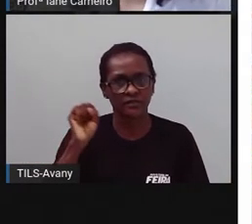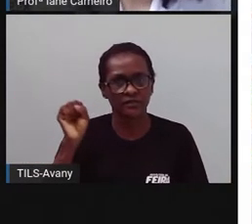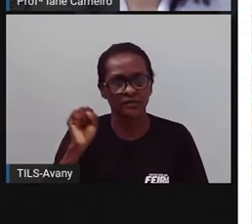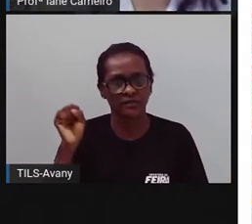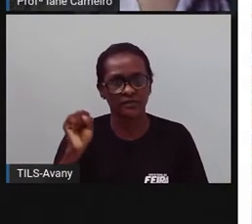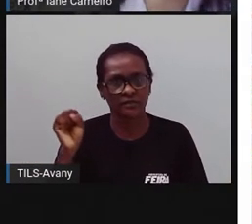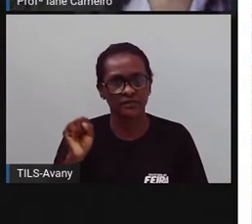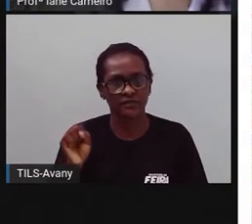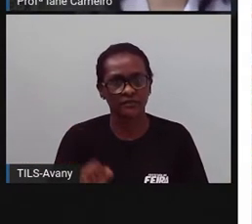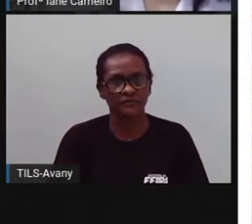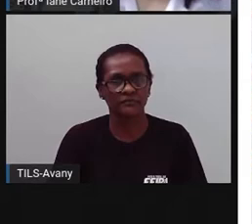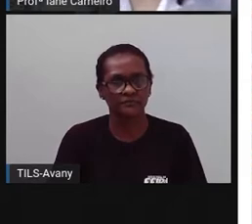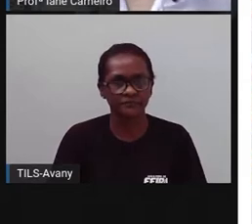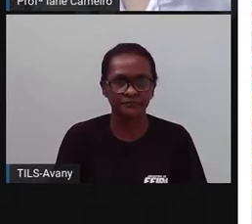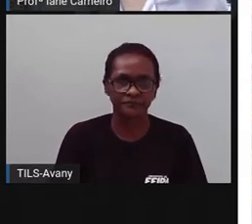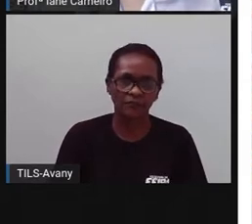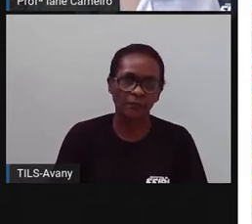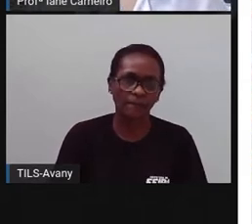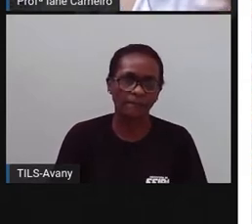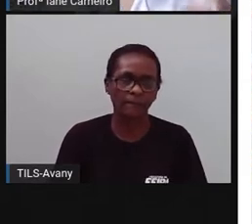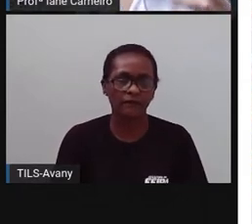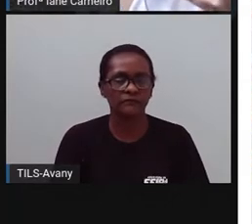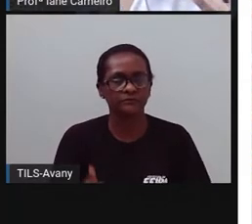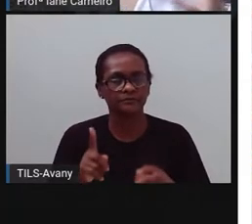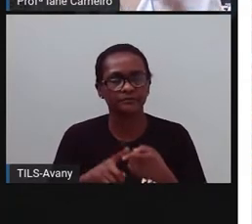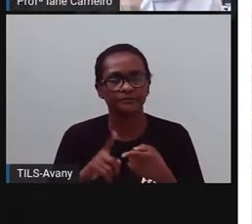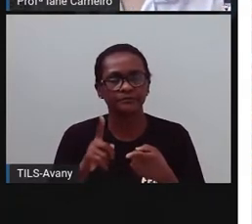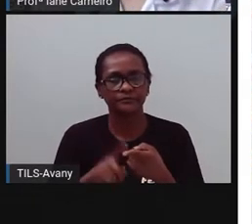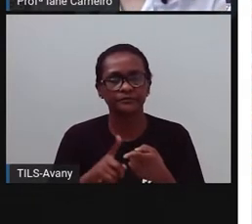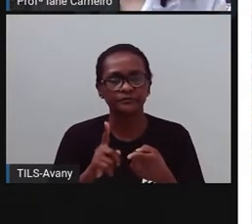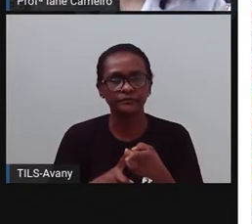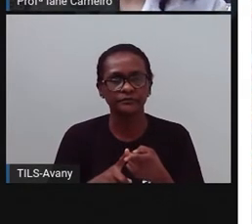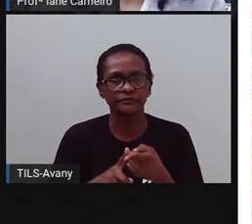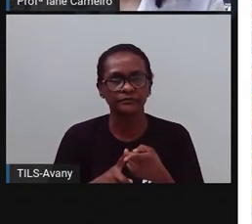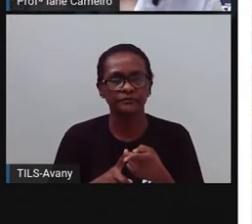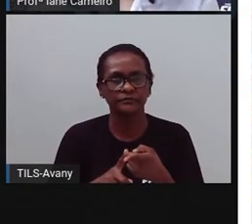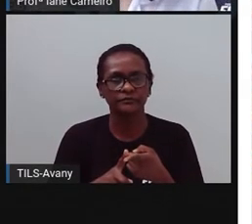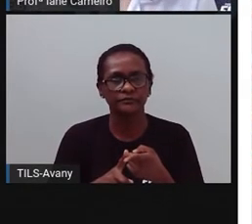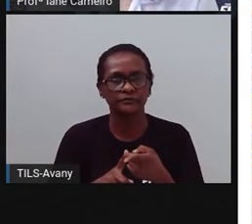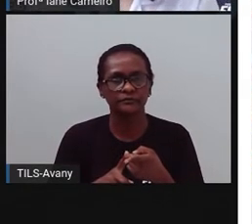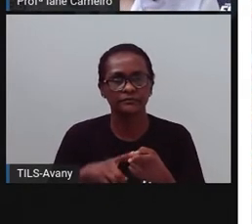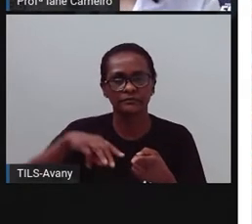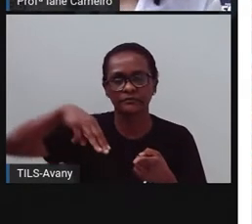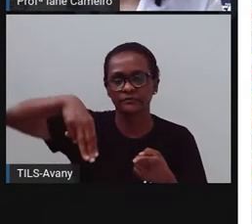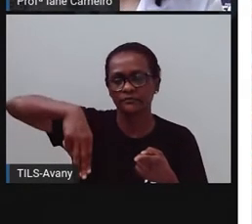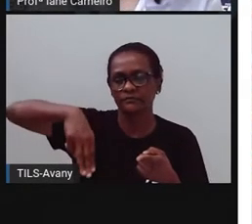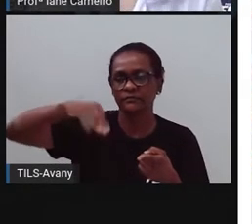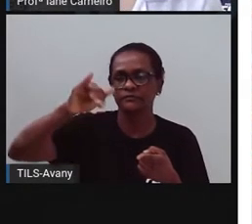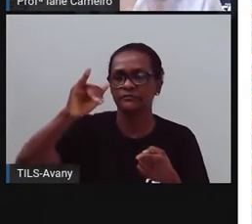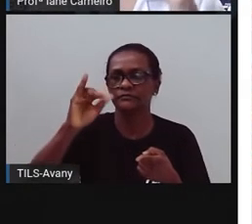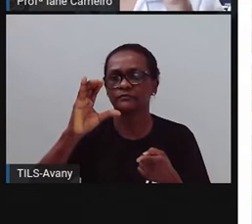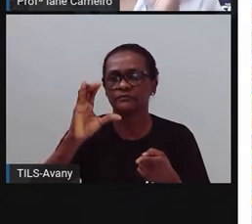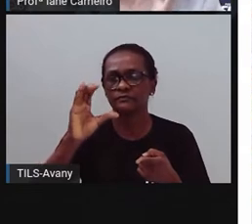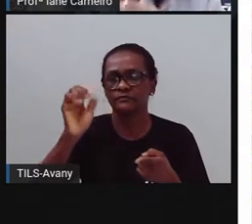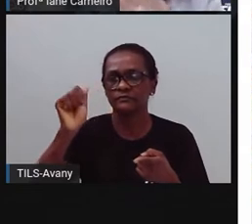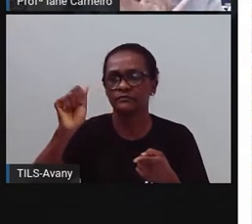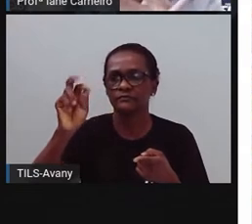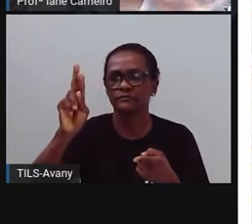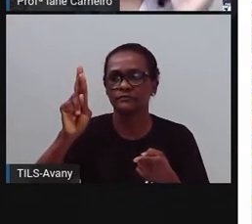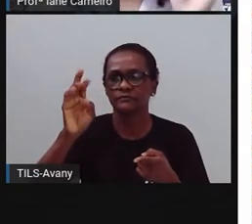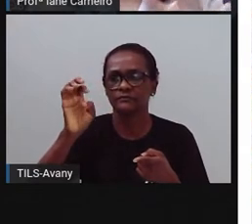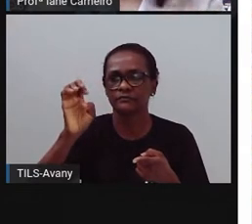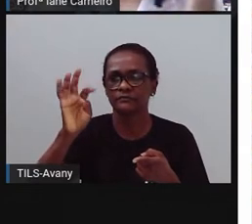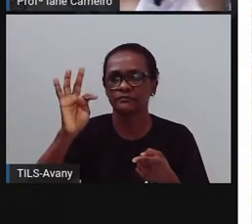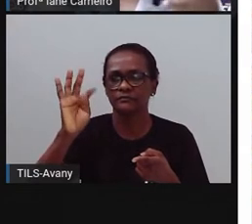festa importante, né? E que tem a marca registrada de Feira de Santana é a Micareta, né? É o primeiro,